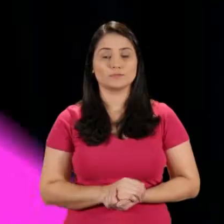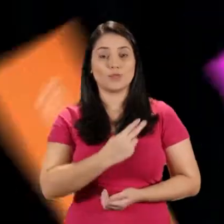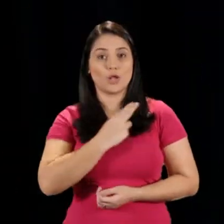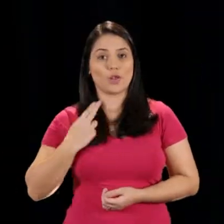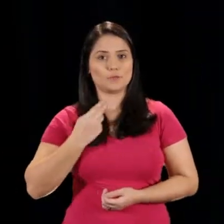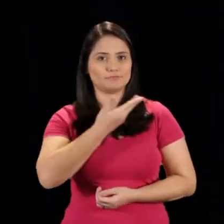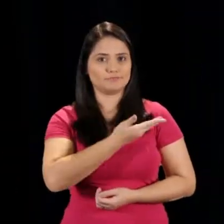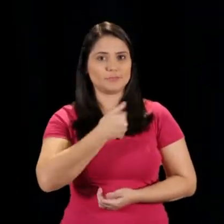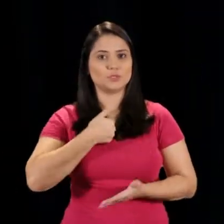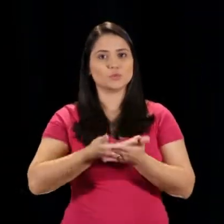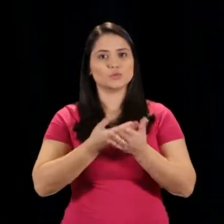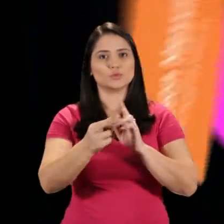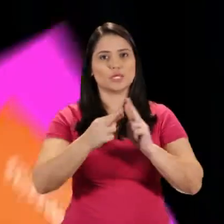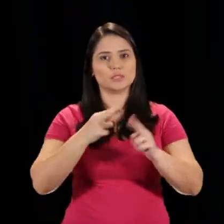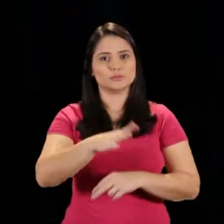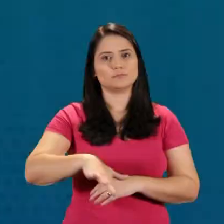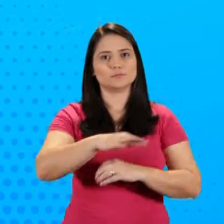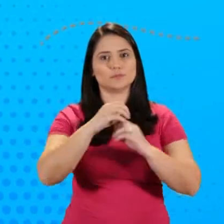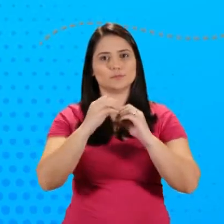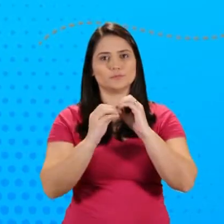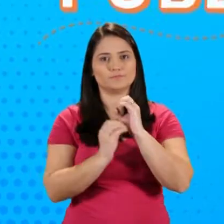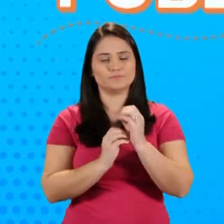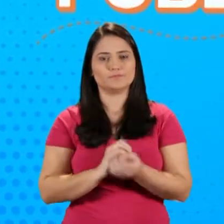Eu sou o Will, eu faço Relações Públicas aqui na UFG.